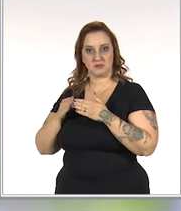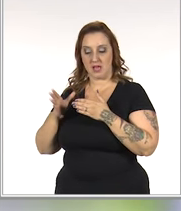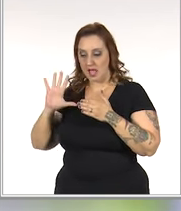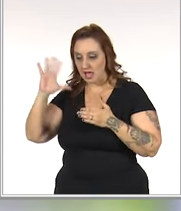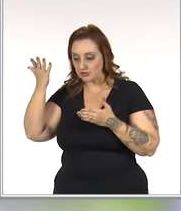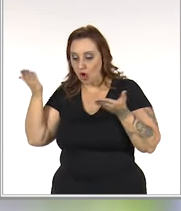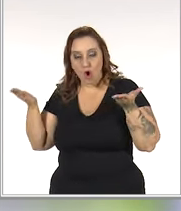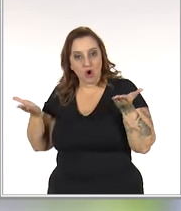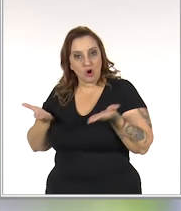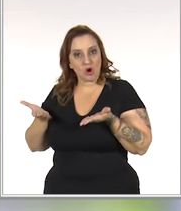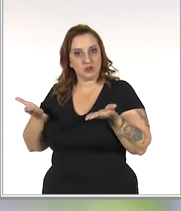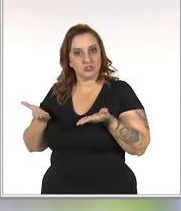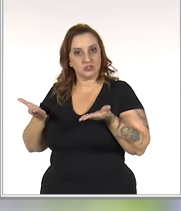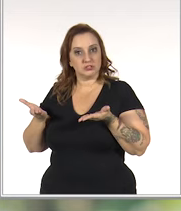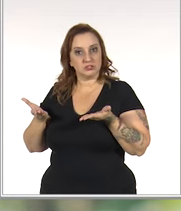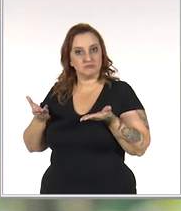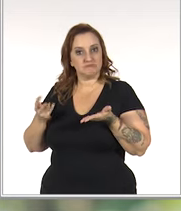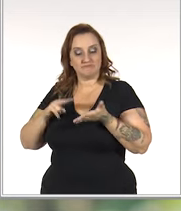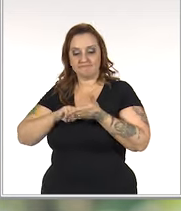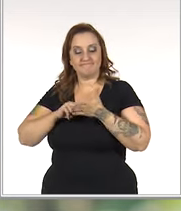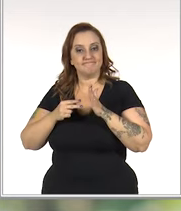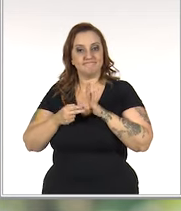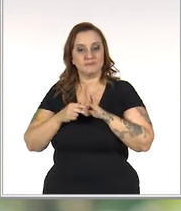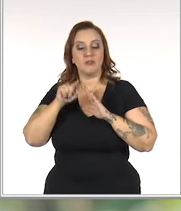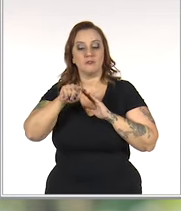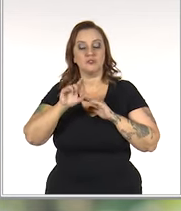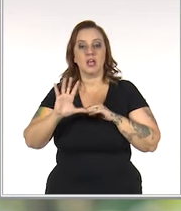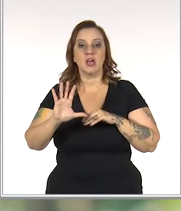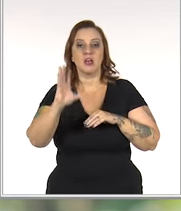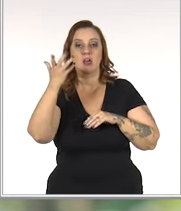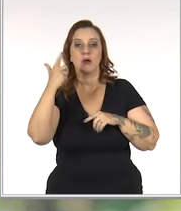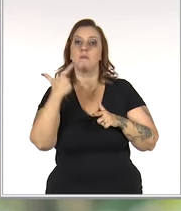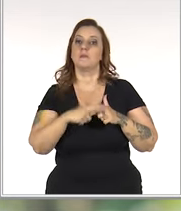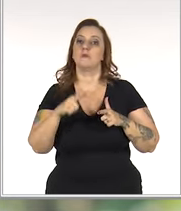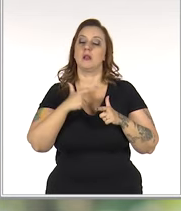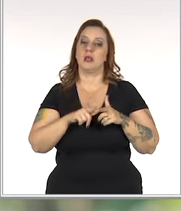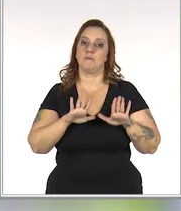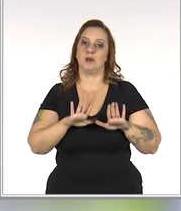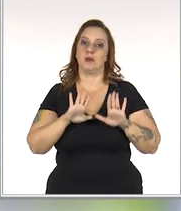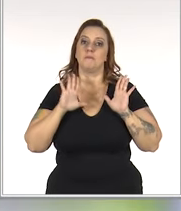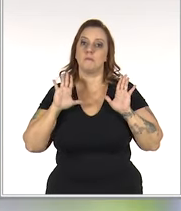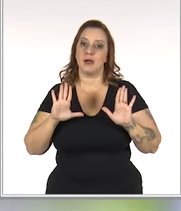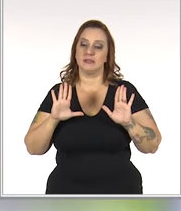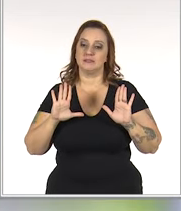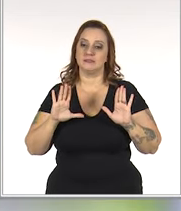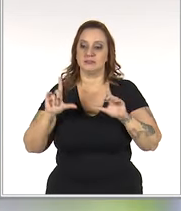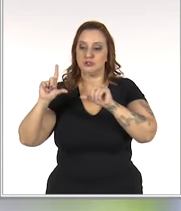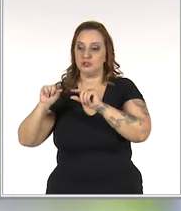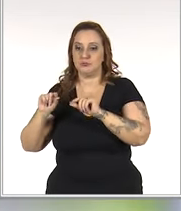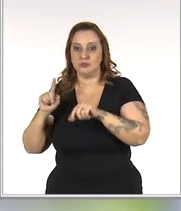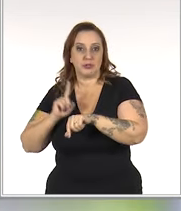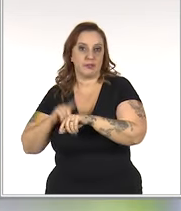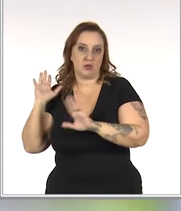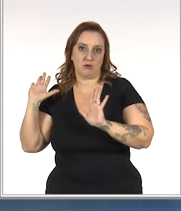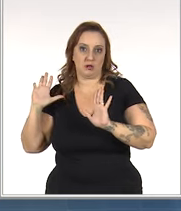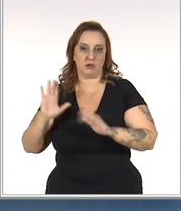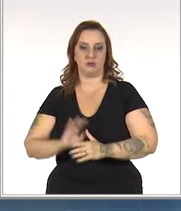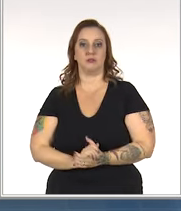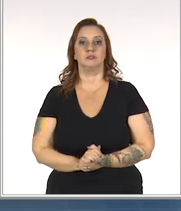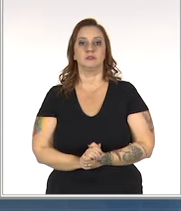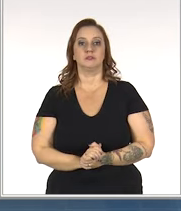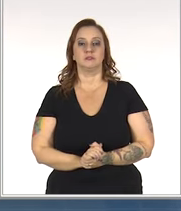um incêndio hoje, não é garantia que você vai resolver o problema, e sim apagar o incêndio.